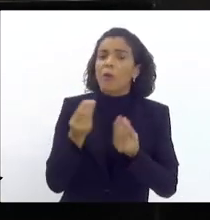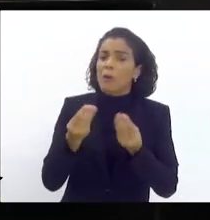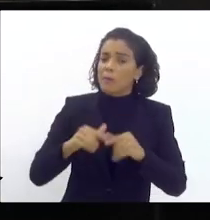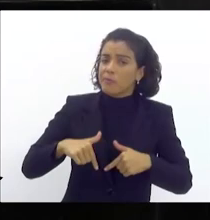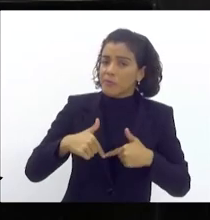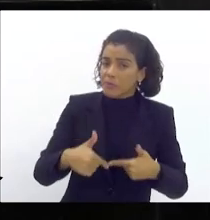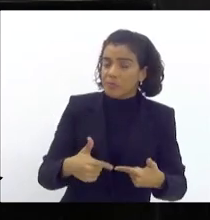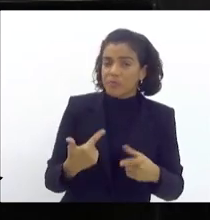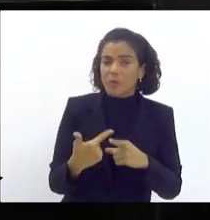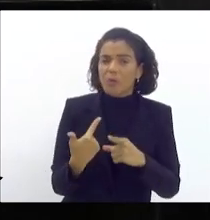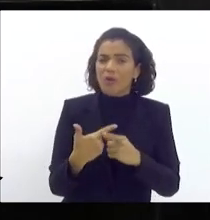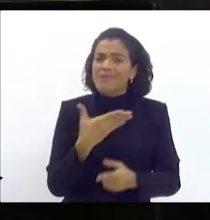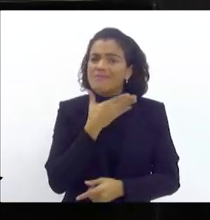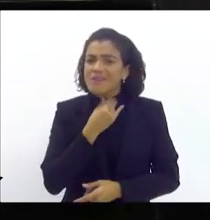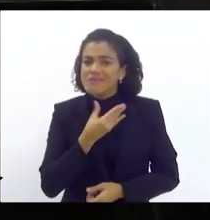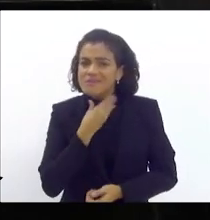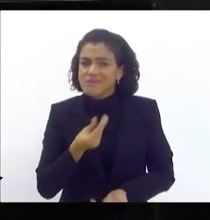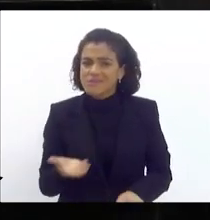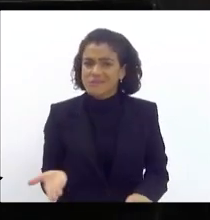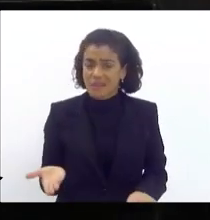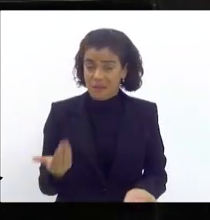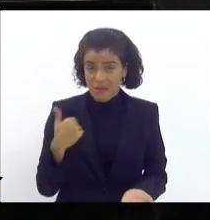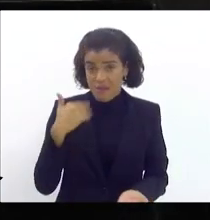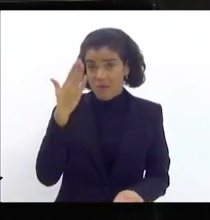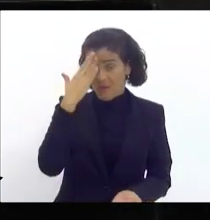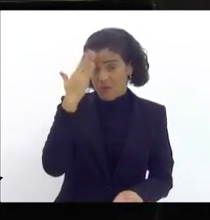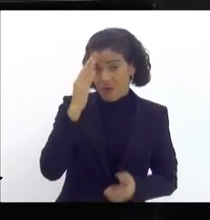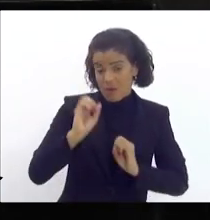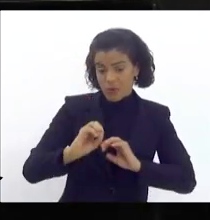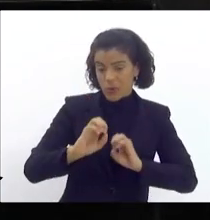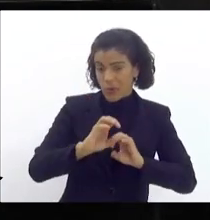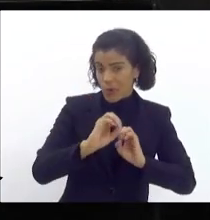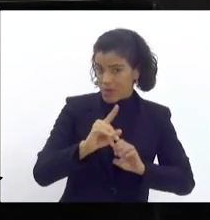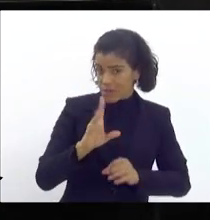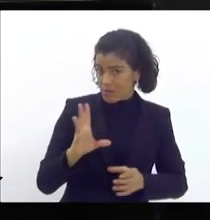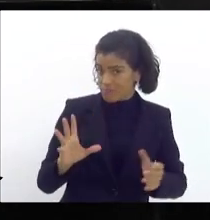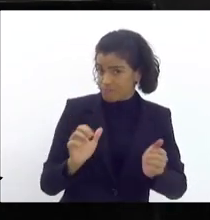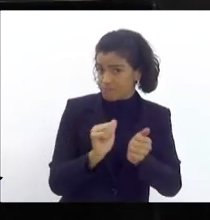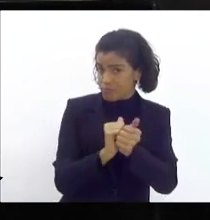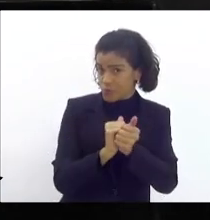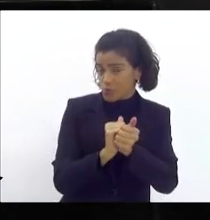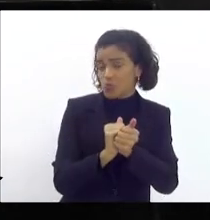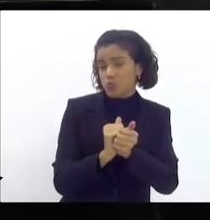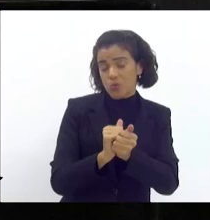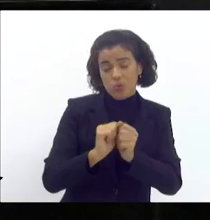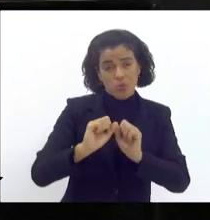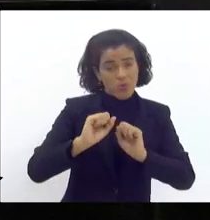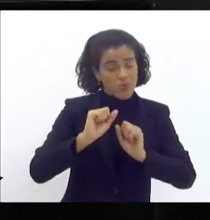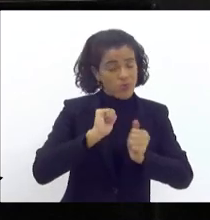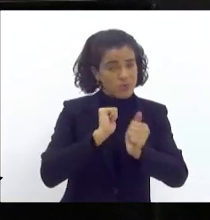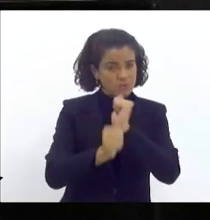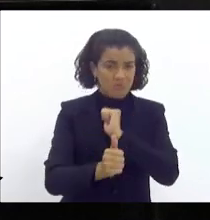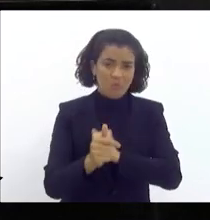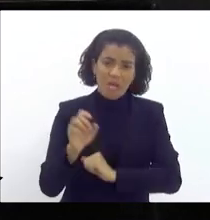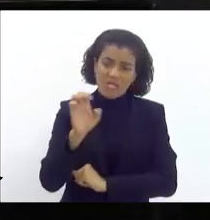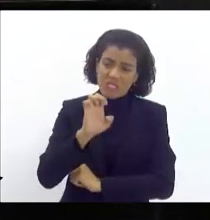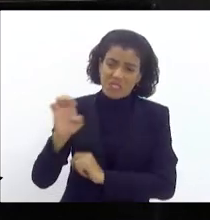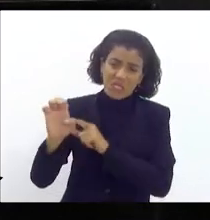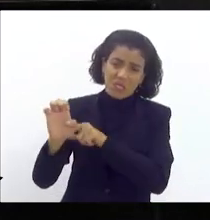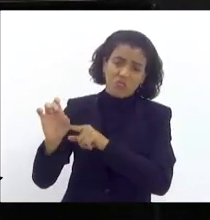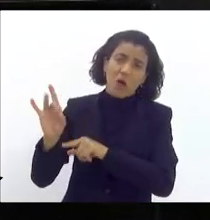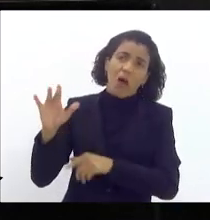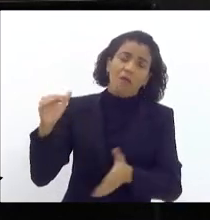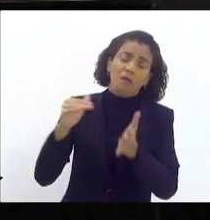Por que essa hipocrisia? Até onde eu sei, educação e esporte andam de mãos dadas, né? Mas para a esquerda é só até onde